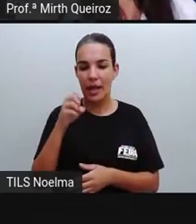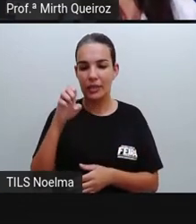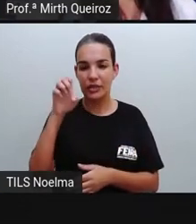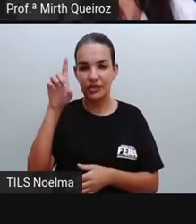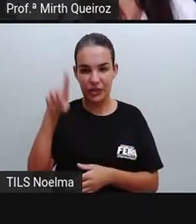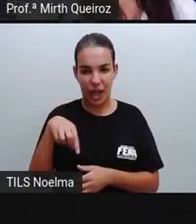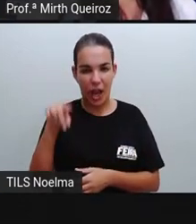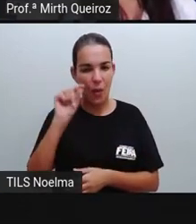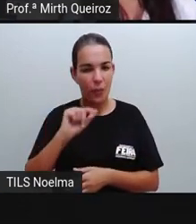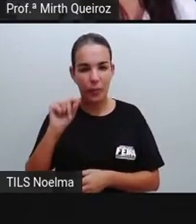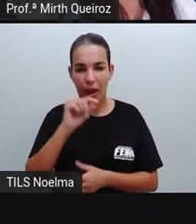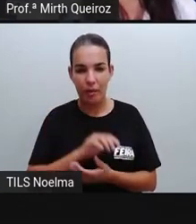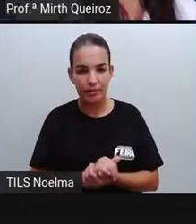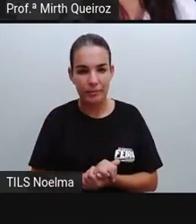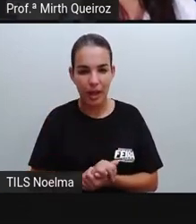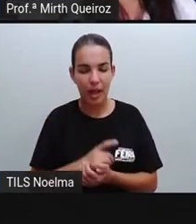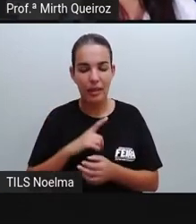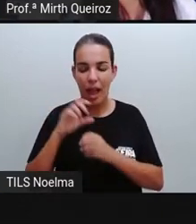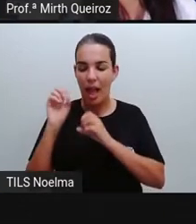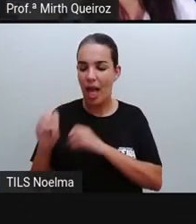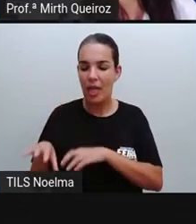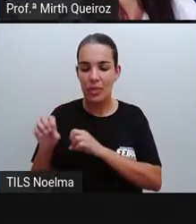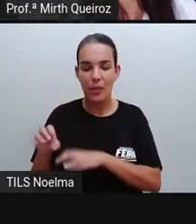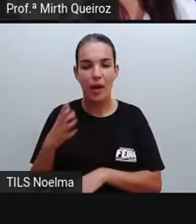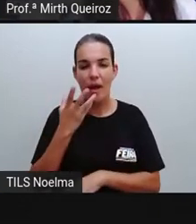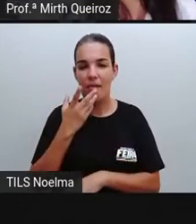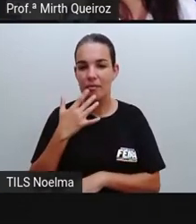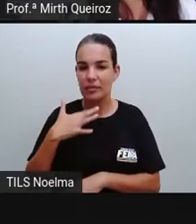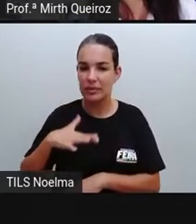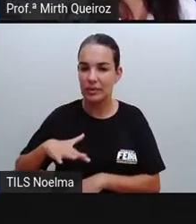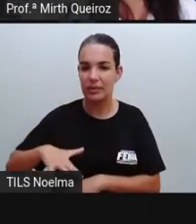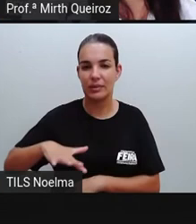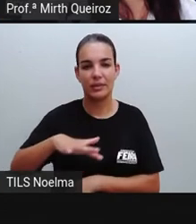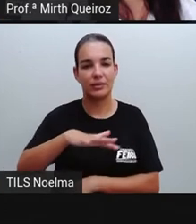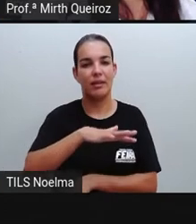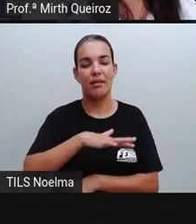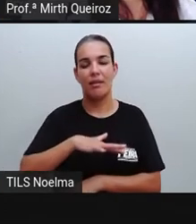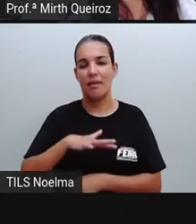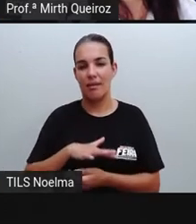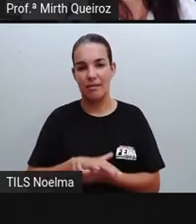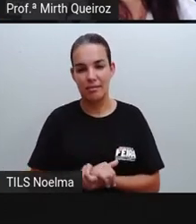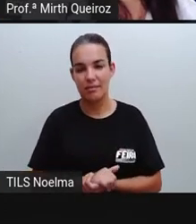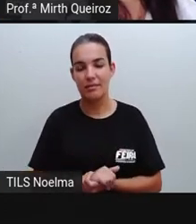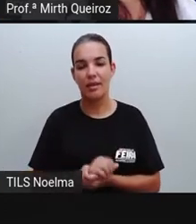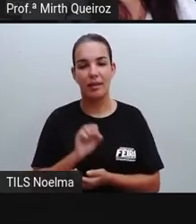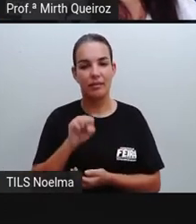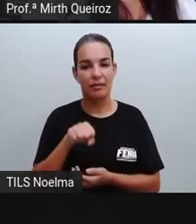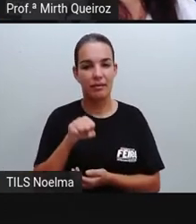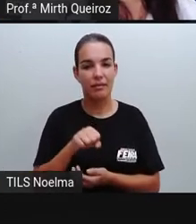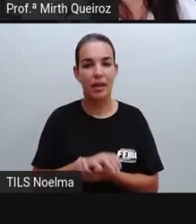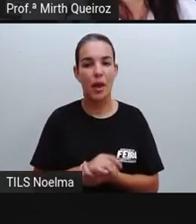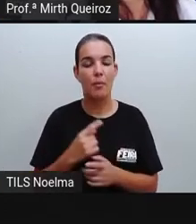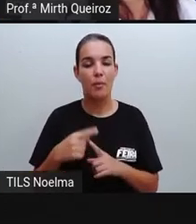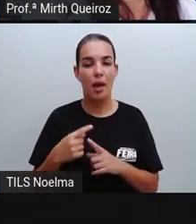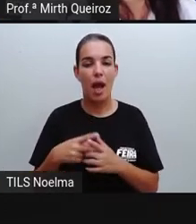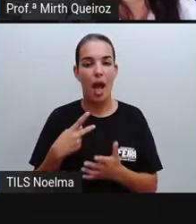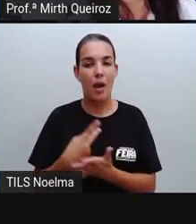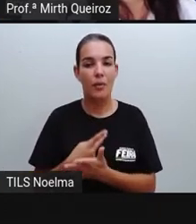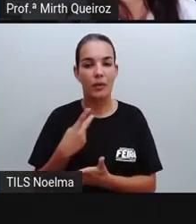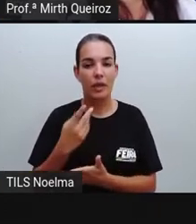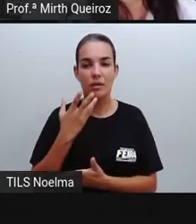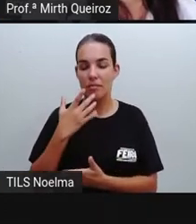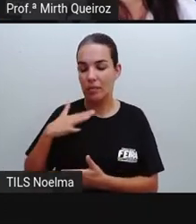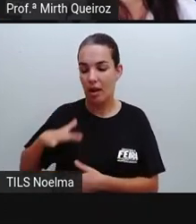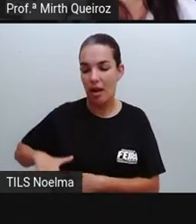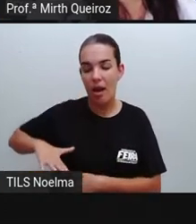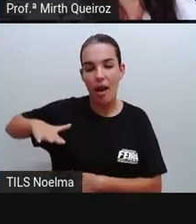justamente tentar educar essas crianças, doutrinar essas crianças, né? No caso, acontece isso desde a infância,